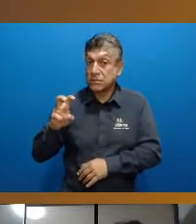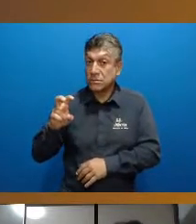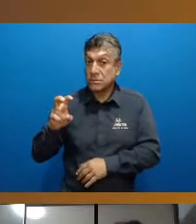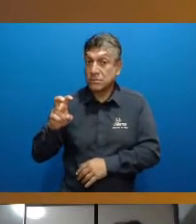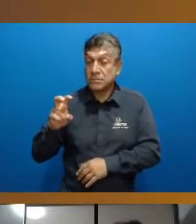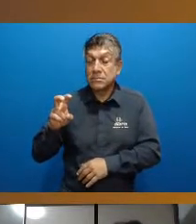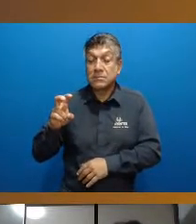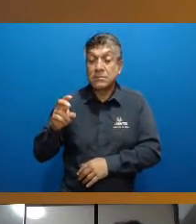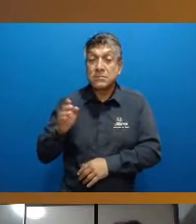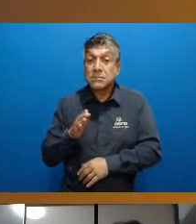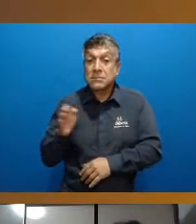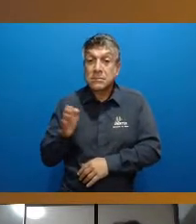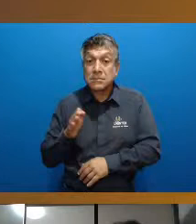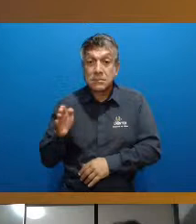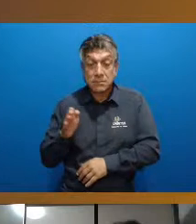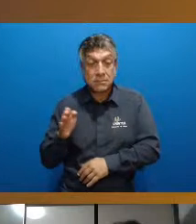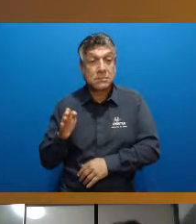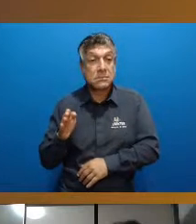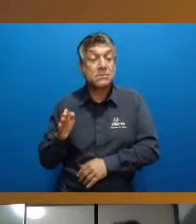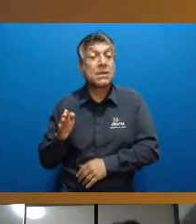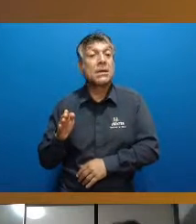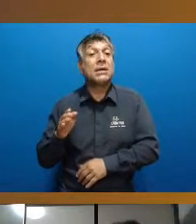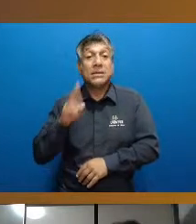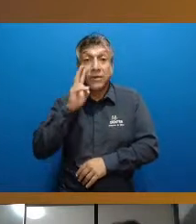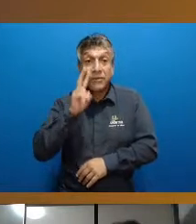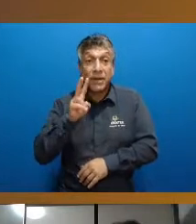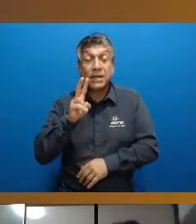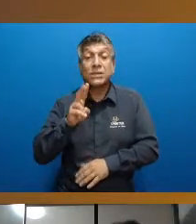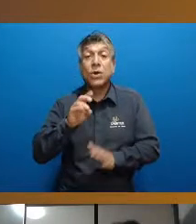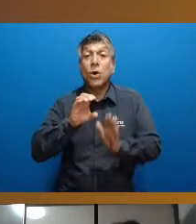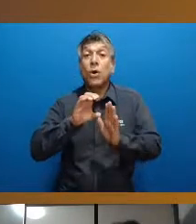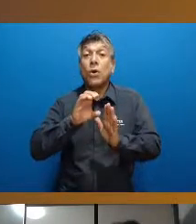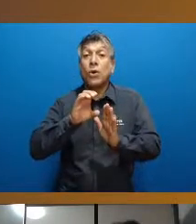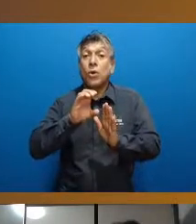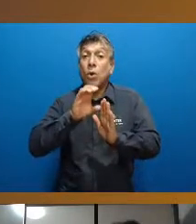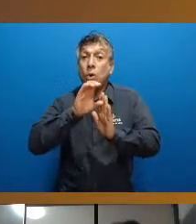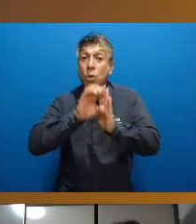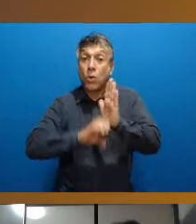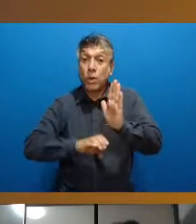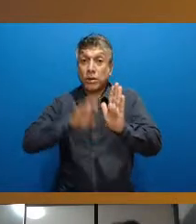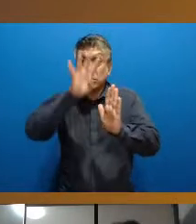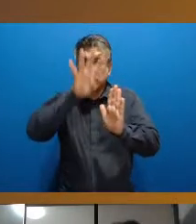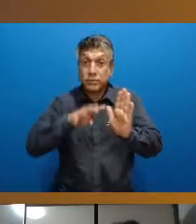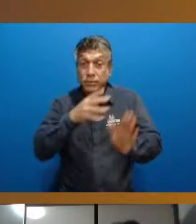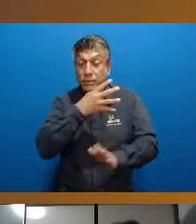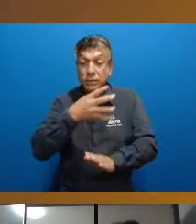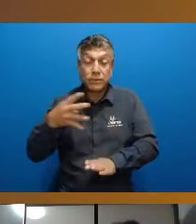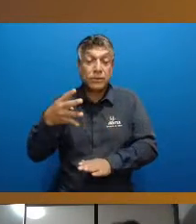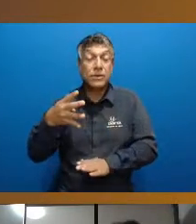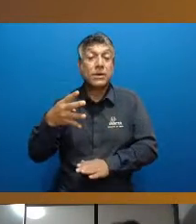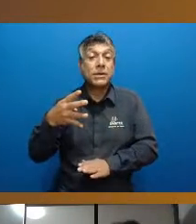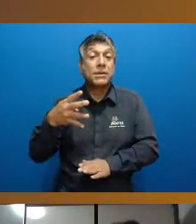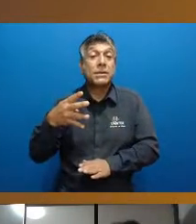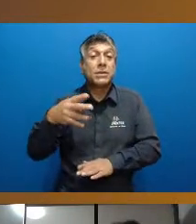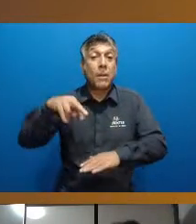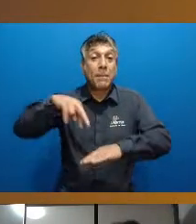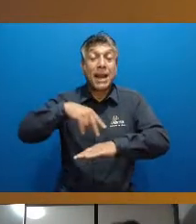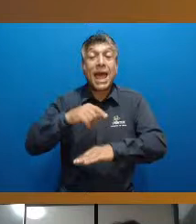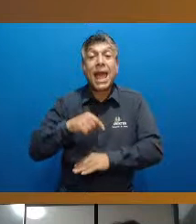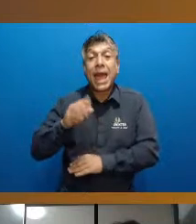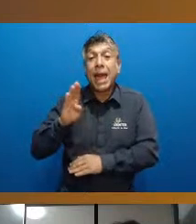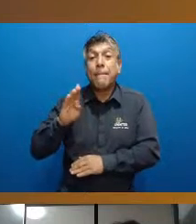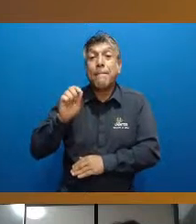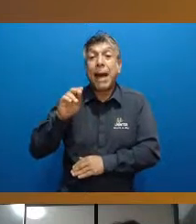faixa etária dentro de uma grade curricular do ensino do balé clássico ela é chamada de baby class seria um